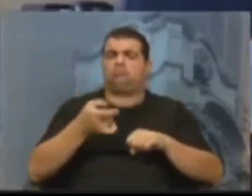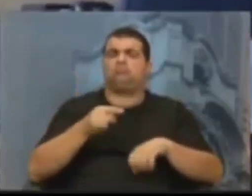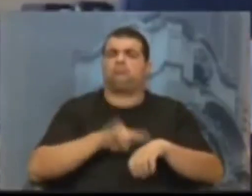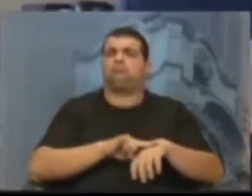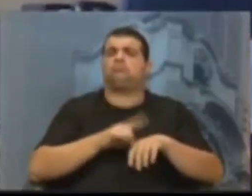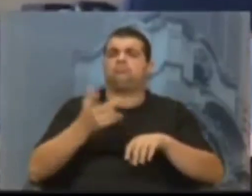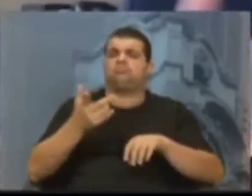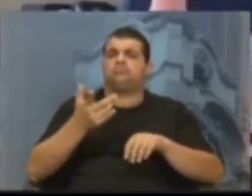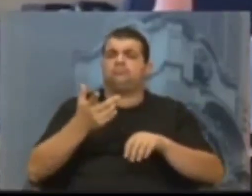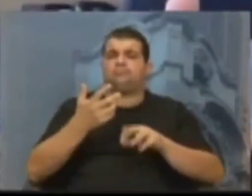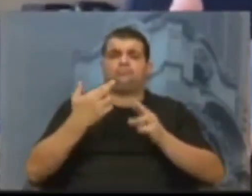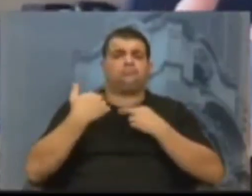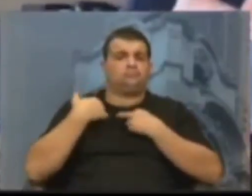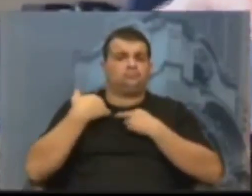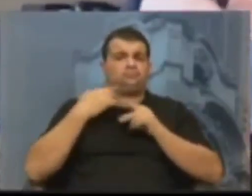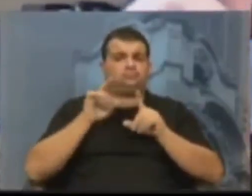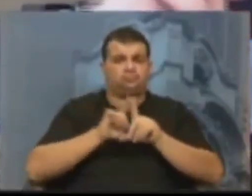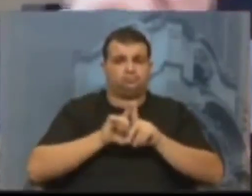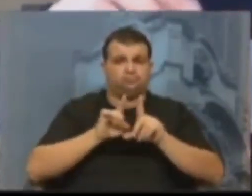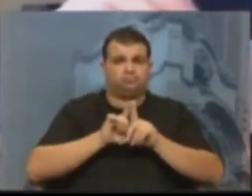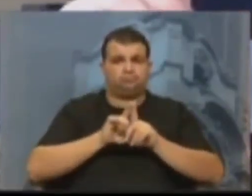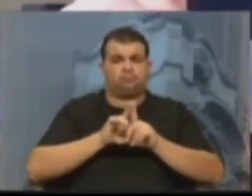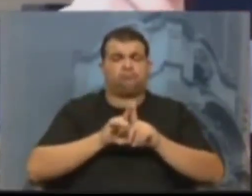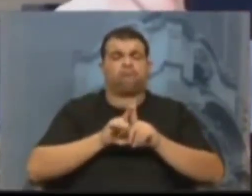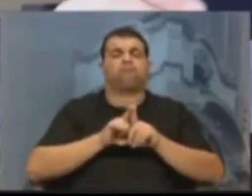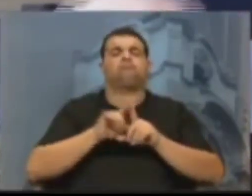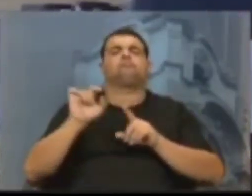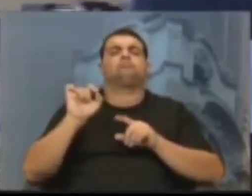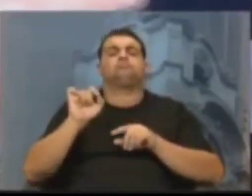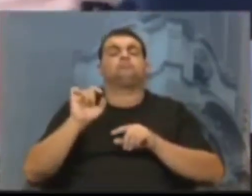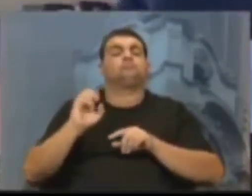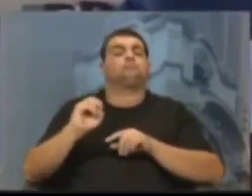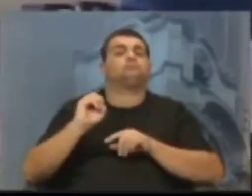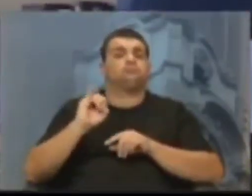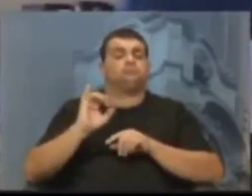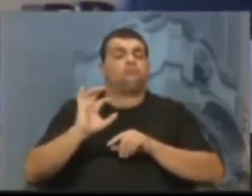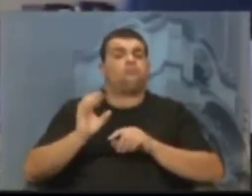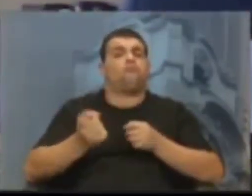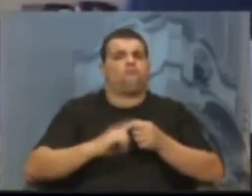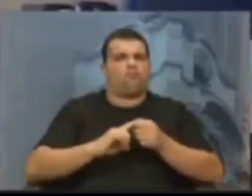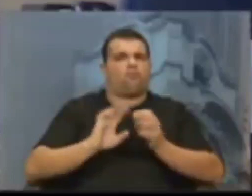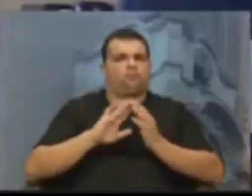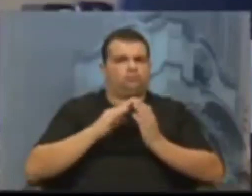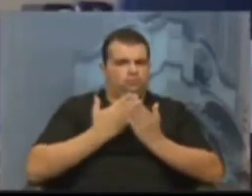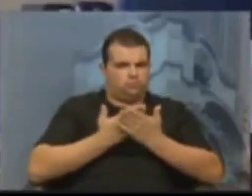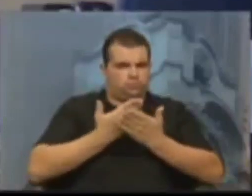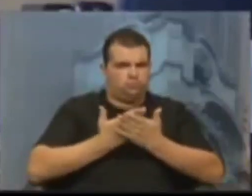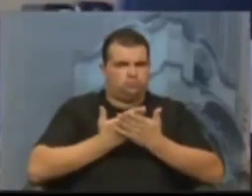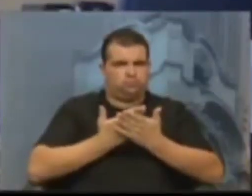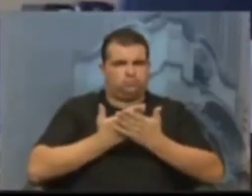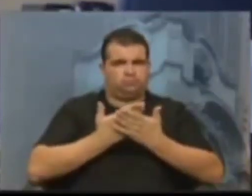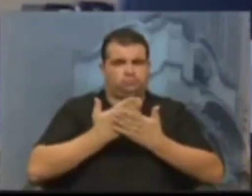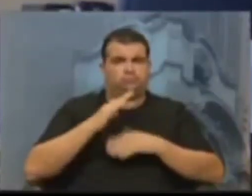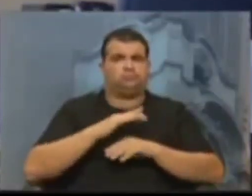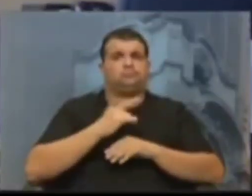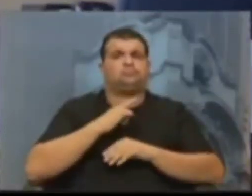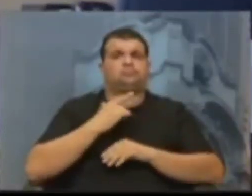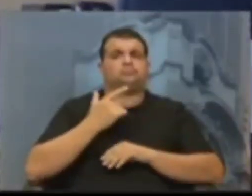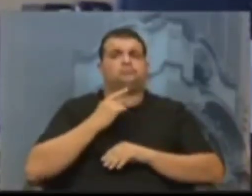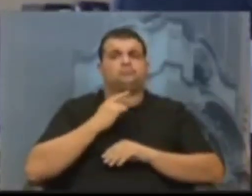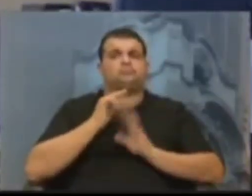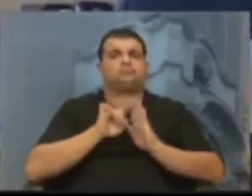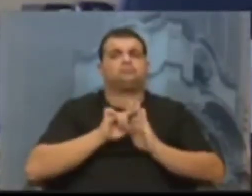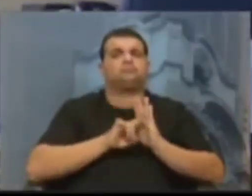responsável, inclusive, para, quando houver o retorno às aulas, que nós tenhamos o